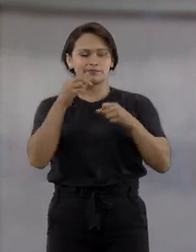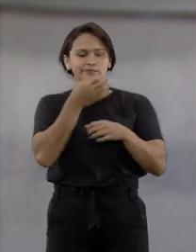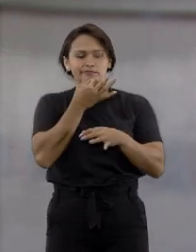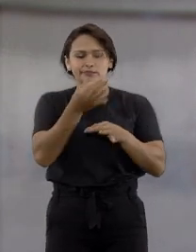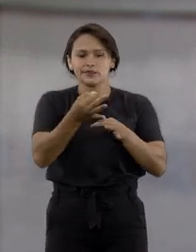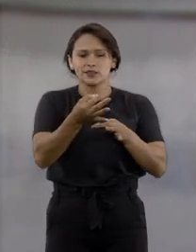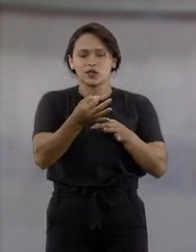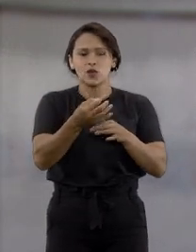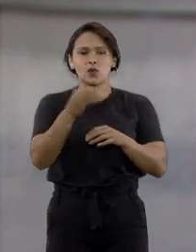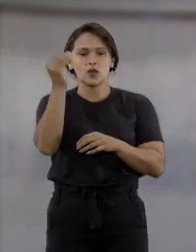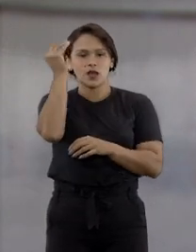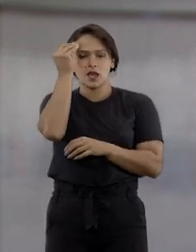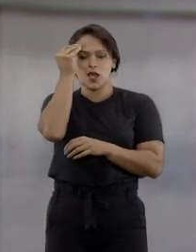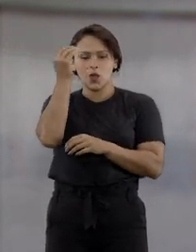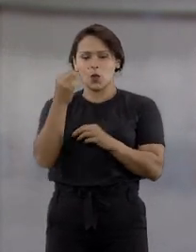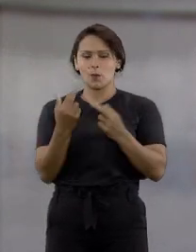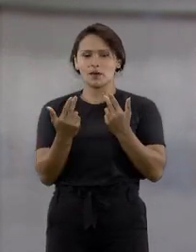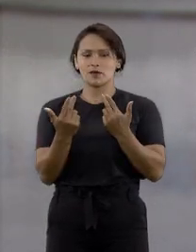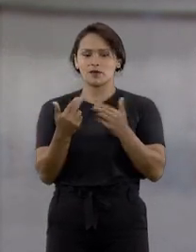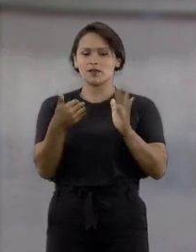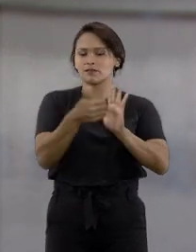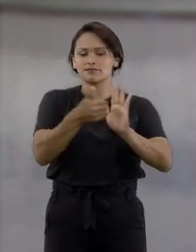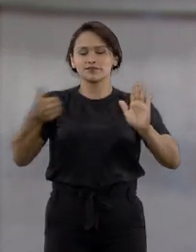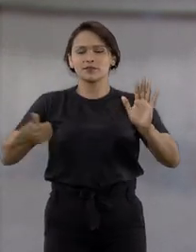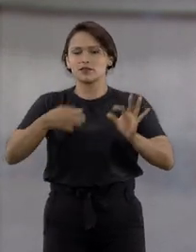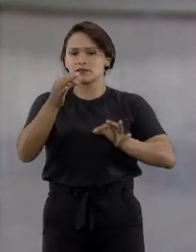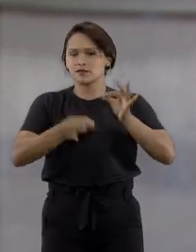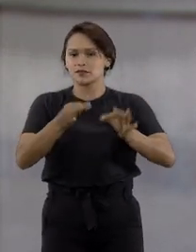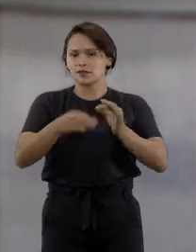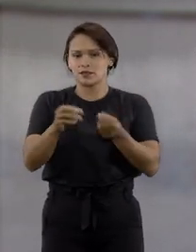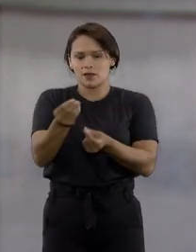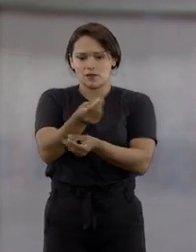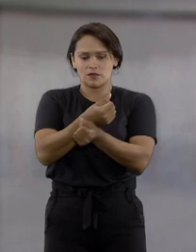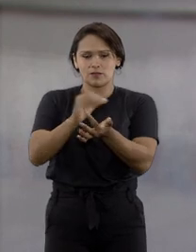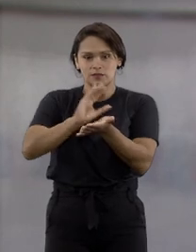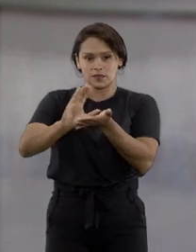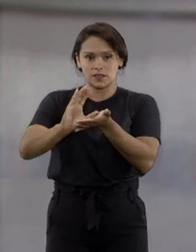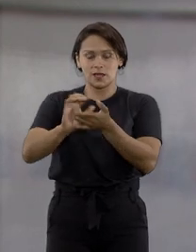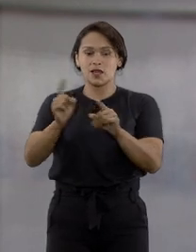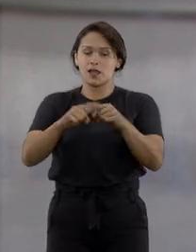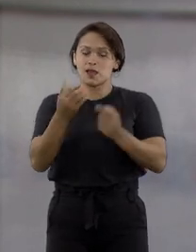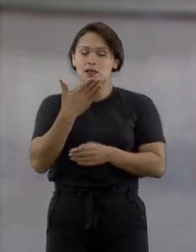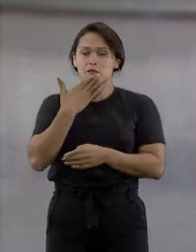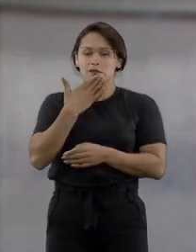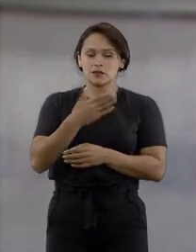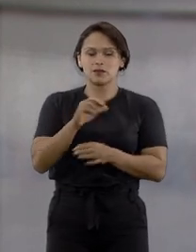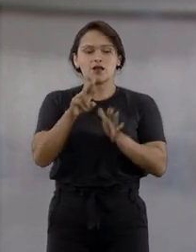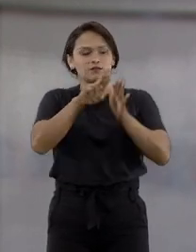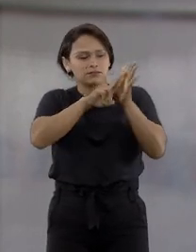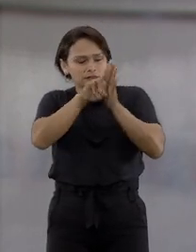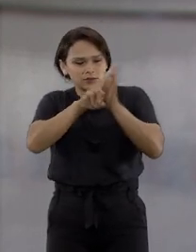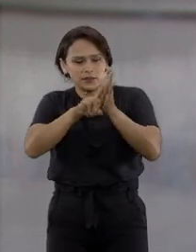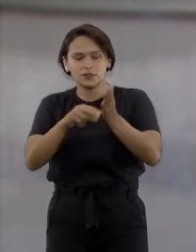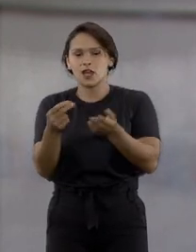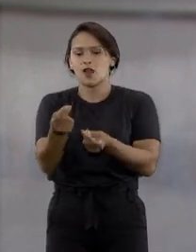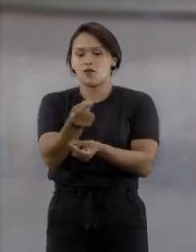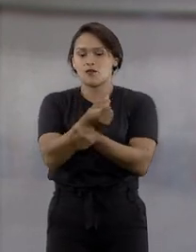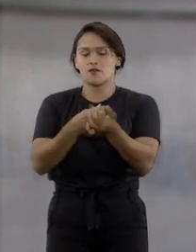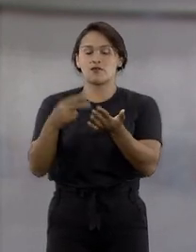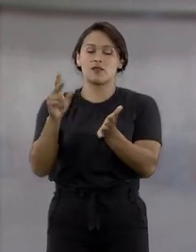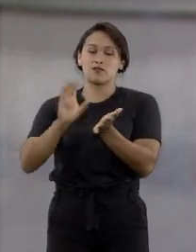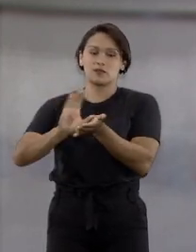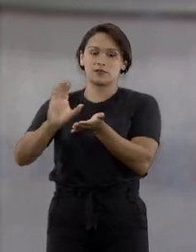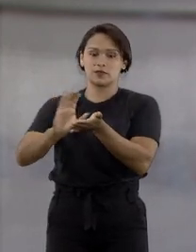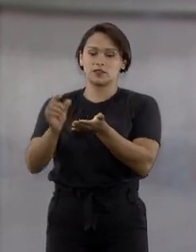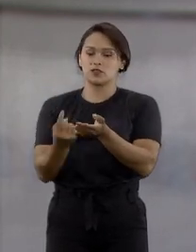culpa recíproca não justificaria o afastamento das indenizações e pediu que fosse assegurada a apuração do valor indenizatório